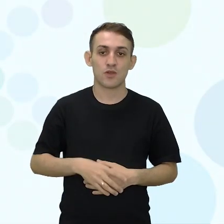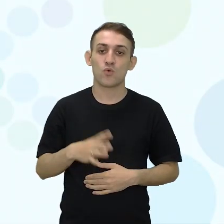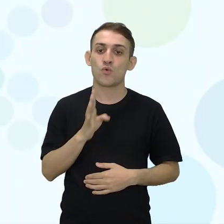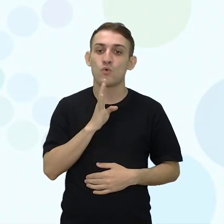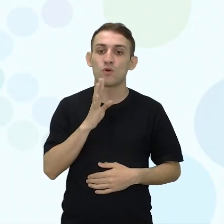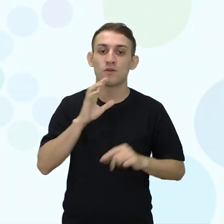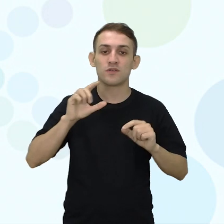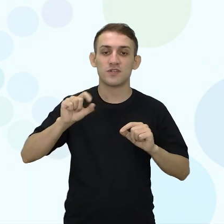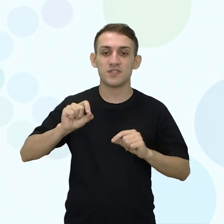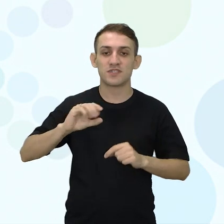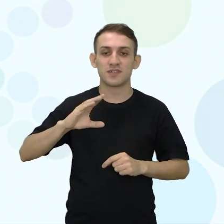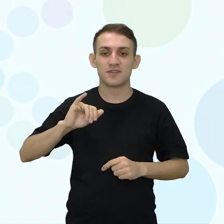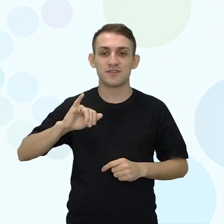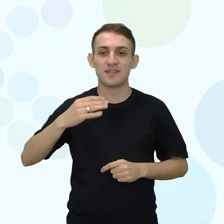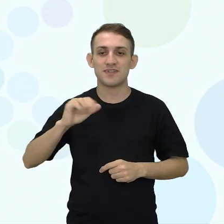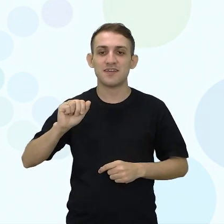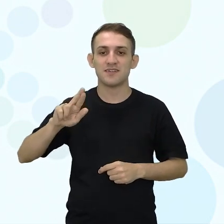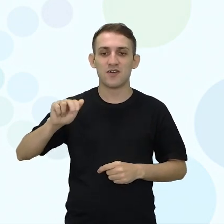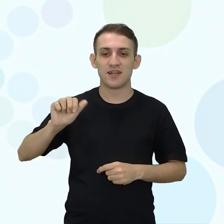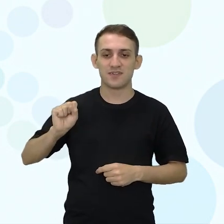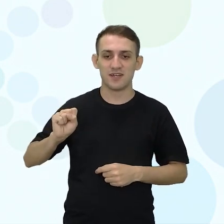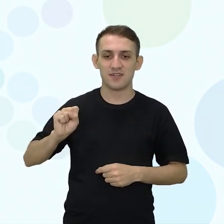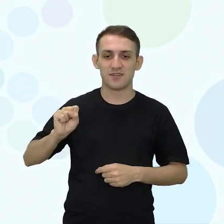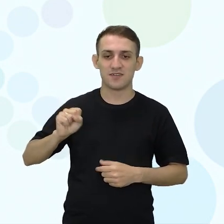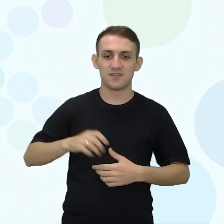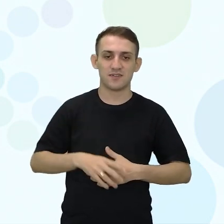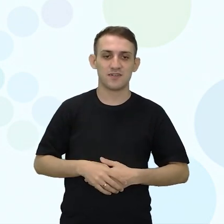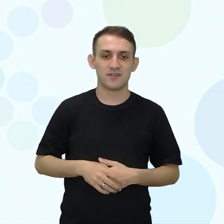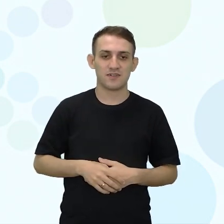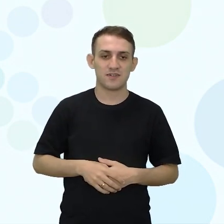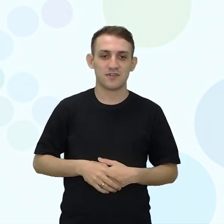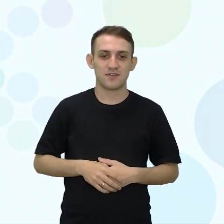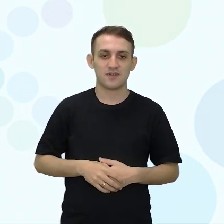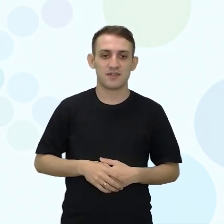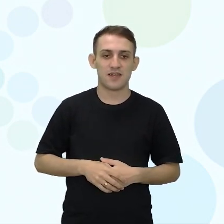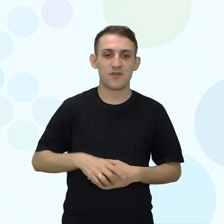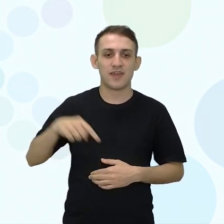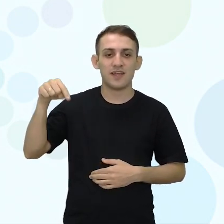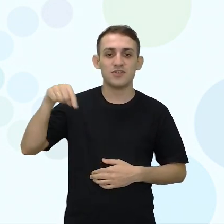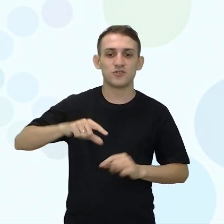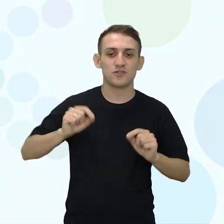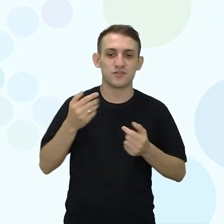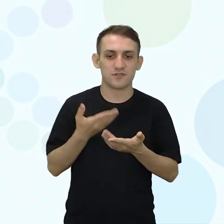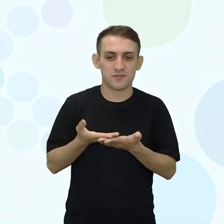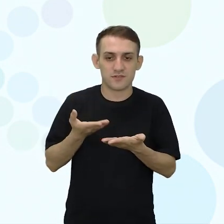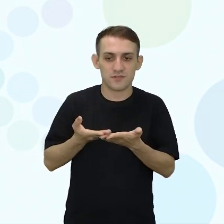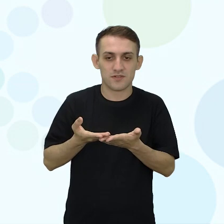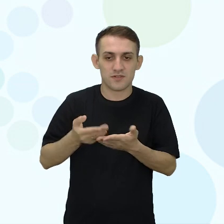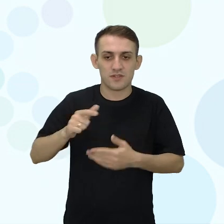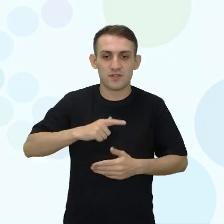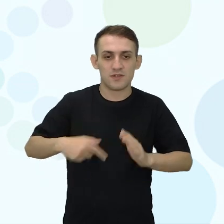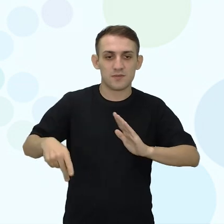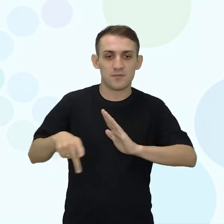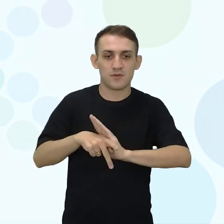Conhecendo os Kaisaras. E para fazer essa aula, nós estamos trabalhando na habilidade